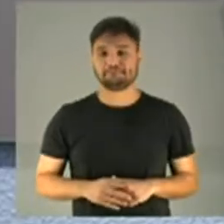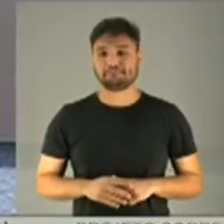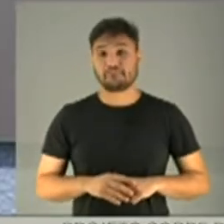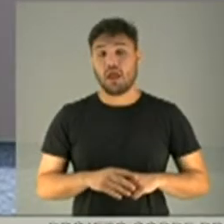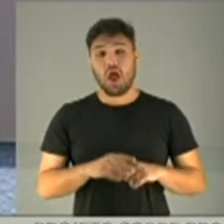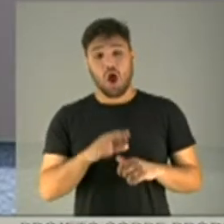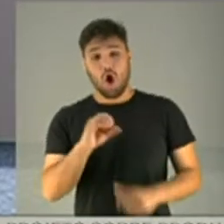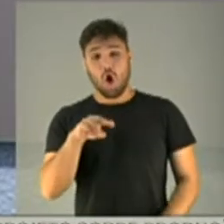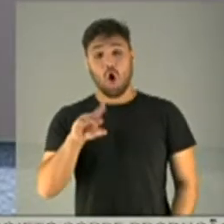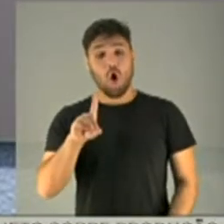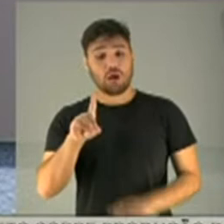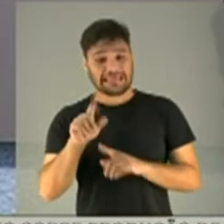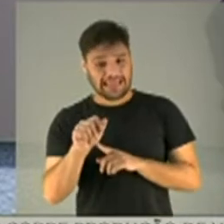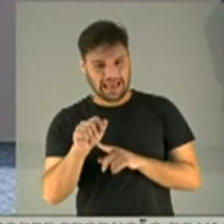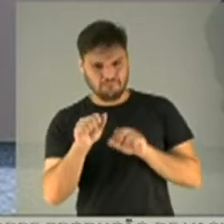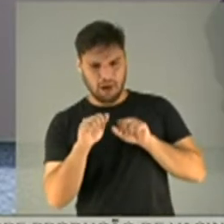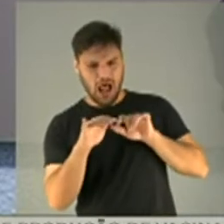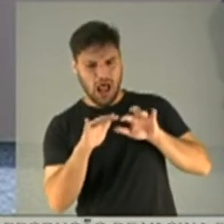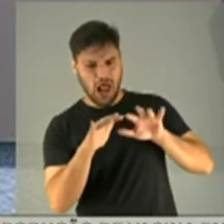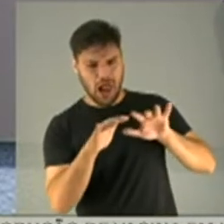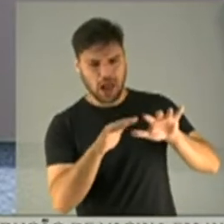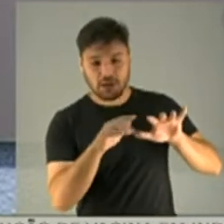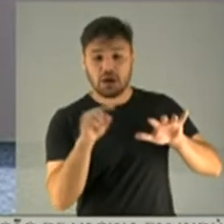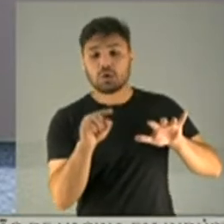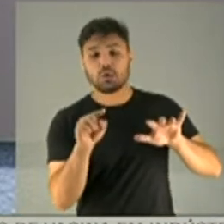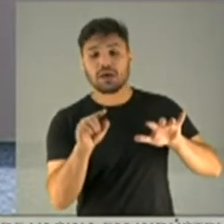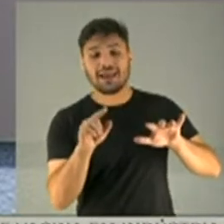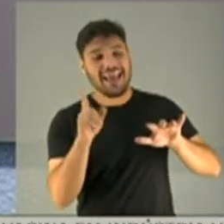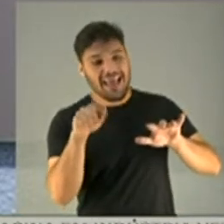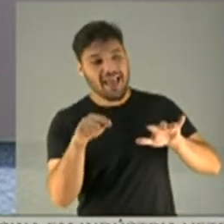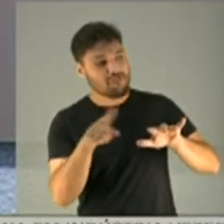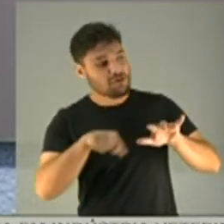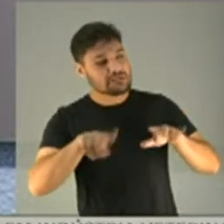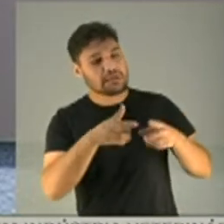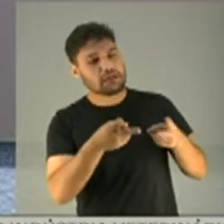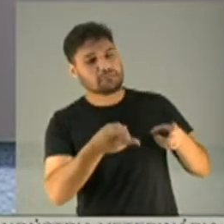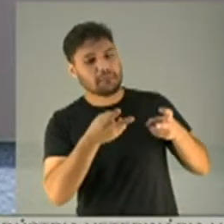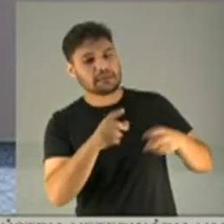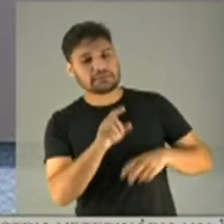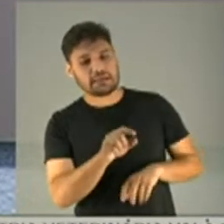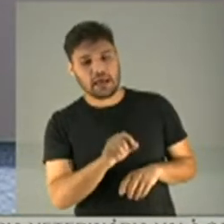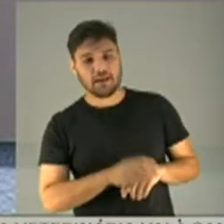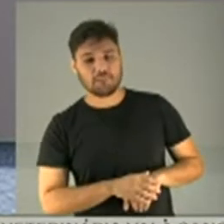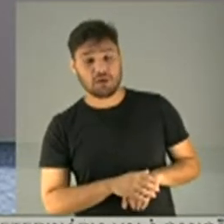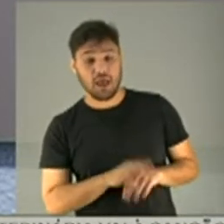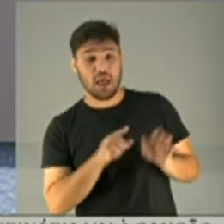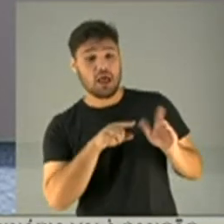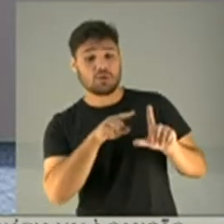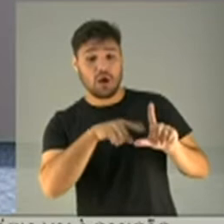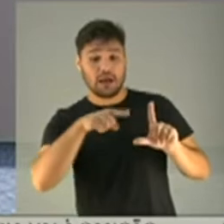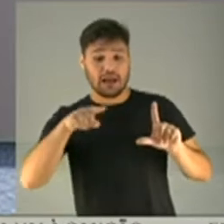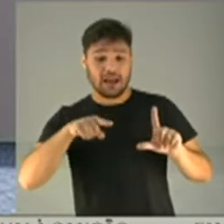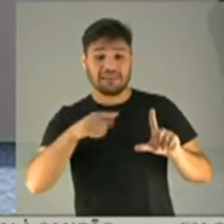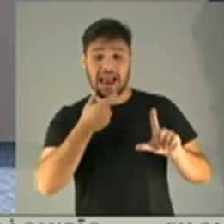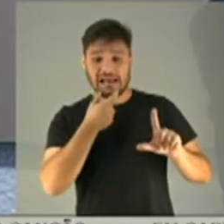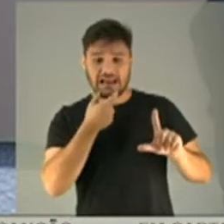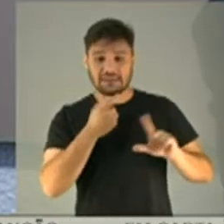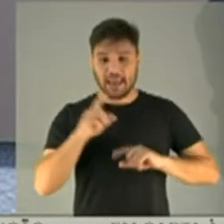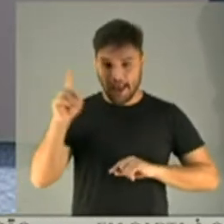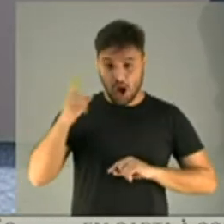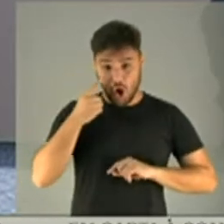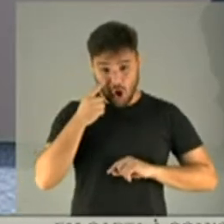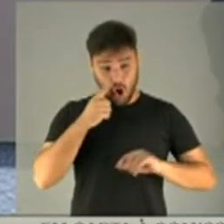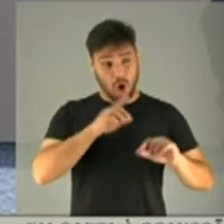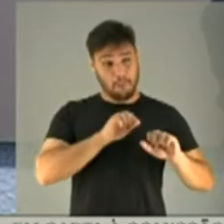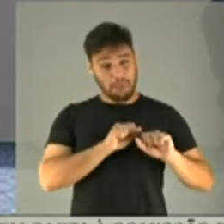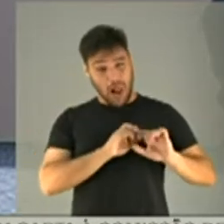Ondas, para um epidemiologista, são o que vocês observam, senhores senadores e senhoras senadoras, no gráfico da Inglaterra. Uma